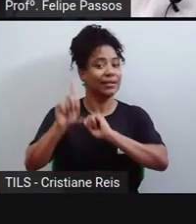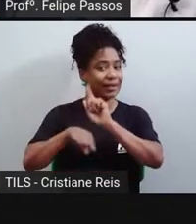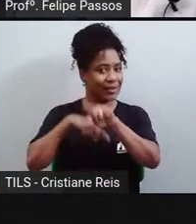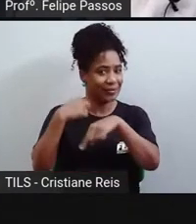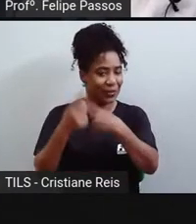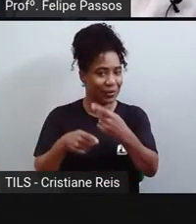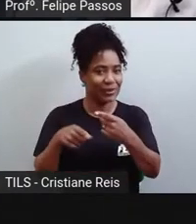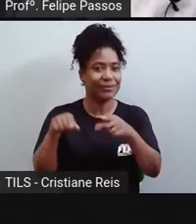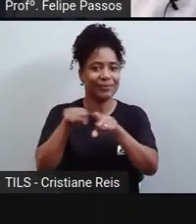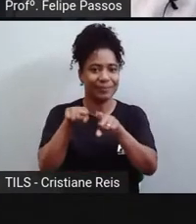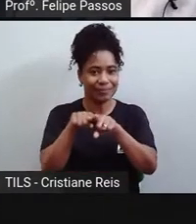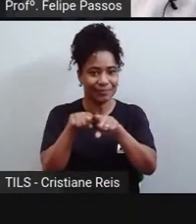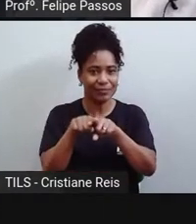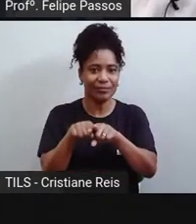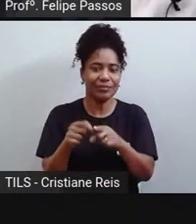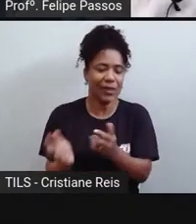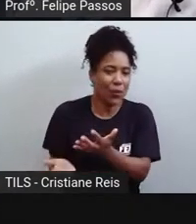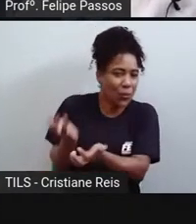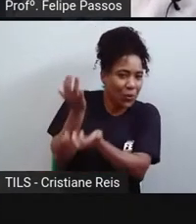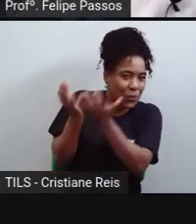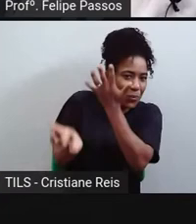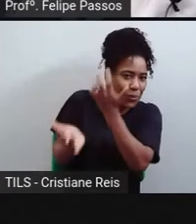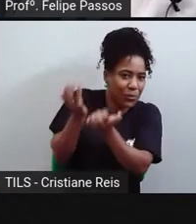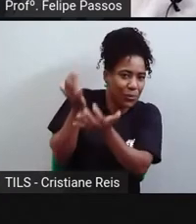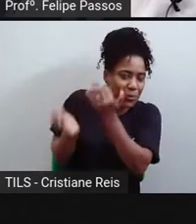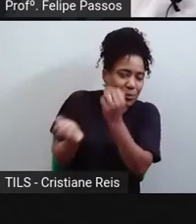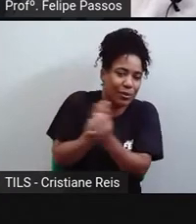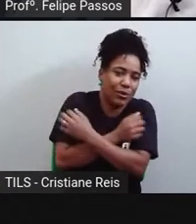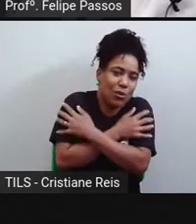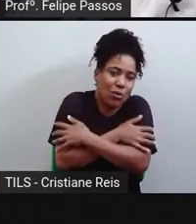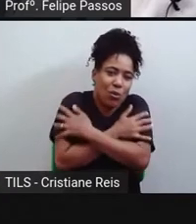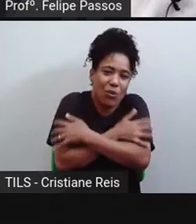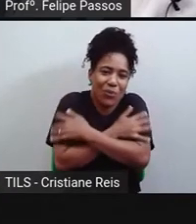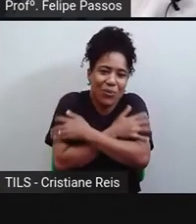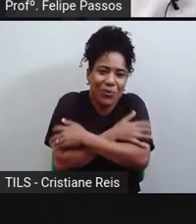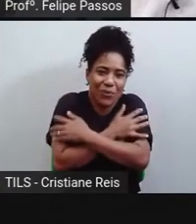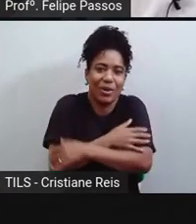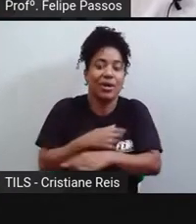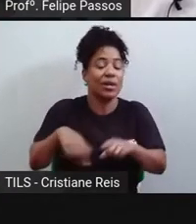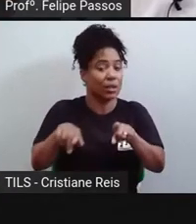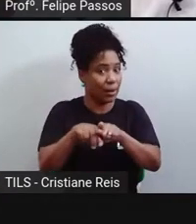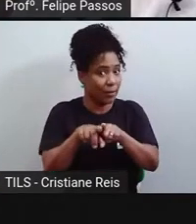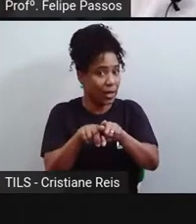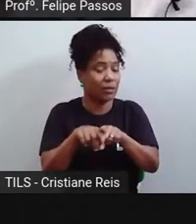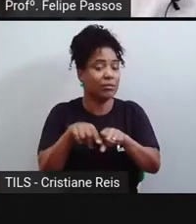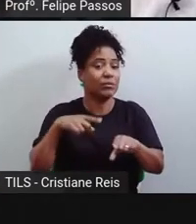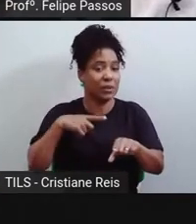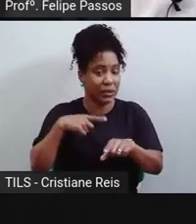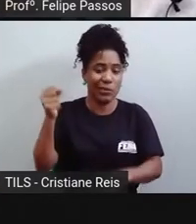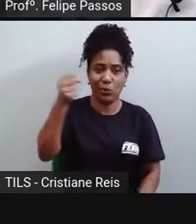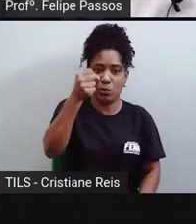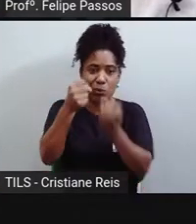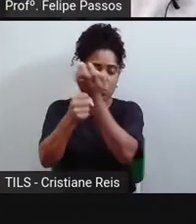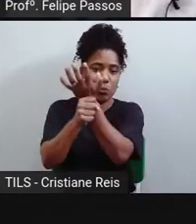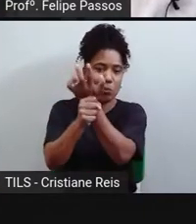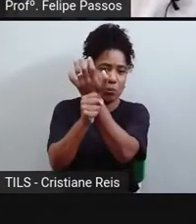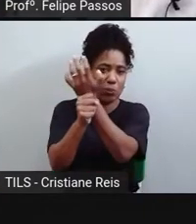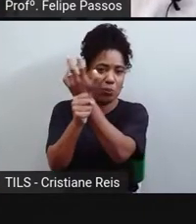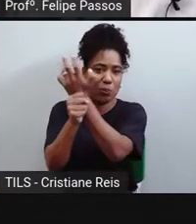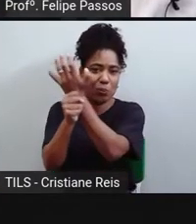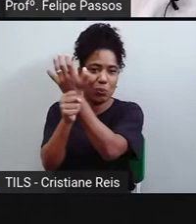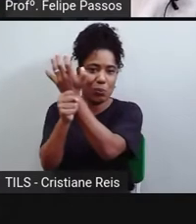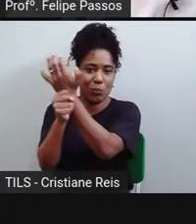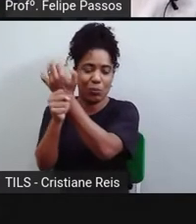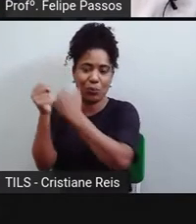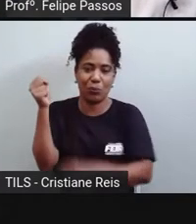se manter aquecido, protegido. E passou a ser utilizado também como arma. Então, uma tocha, um pedaço de fogo